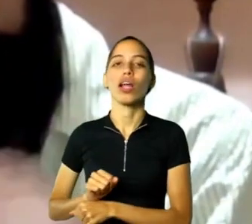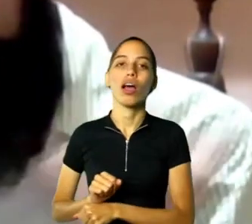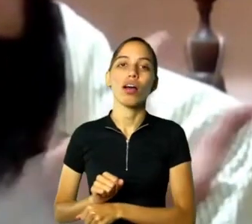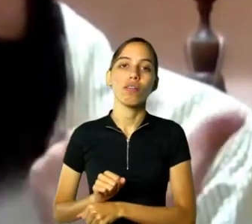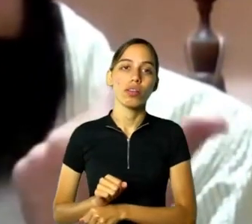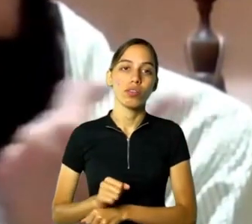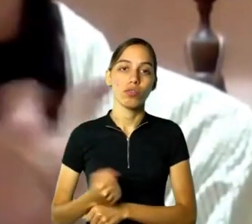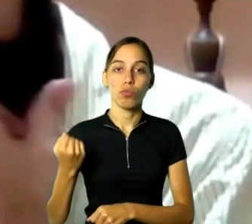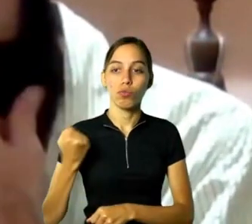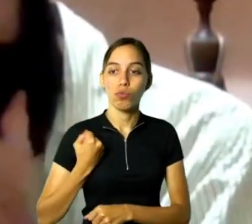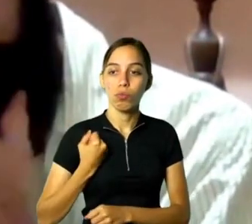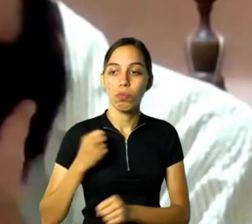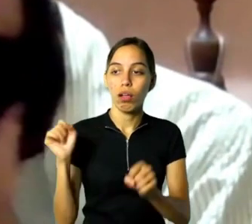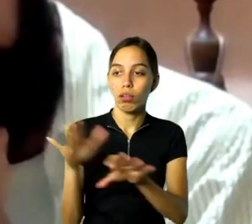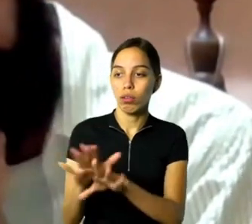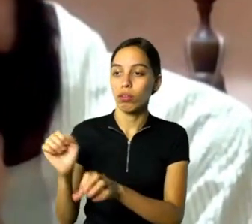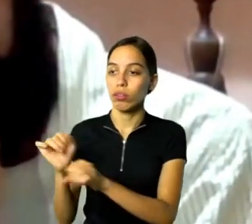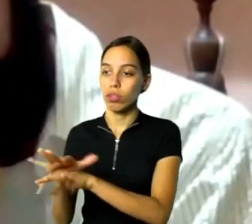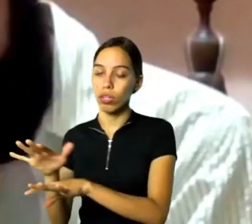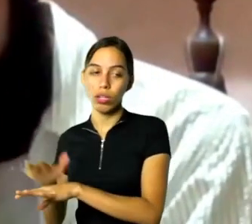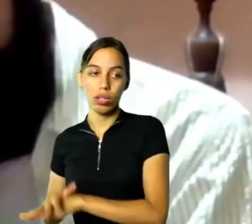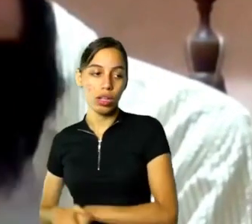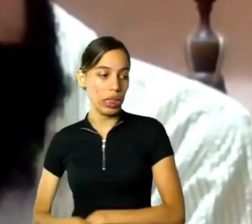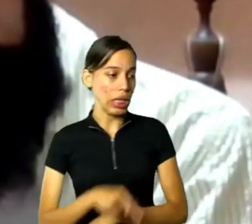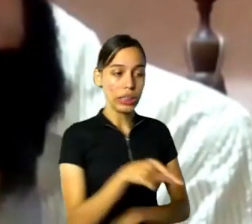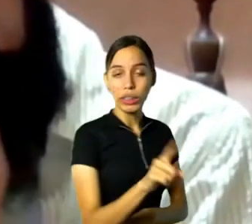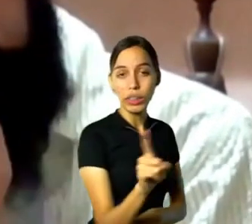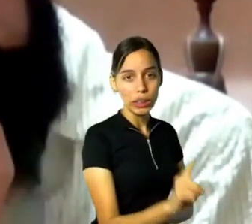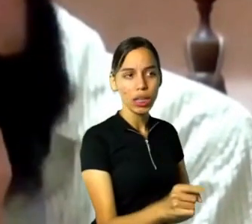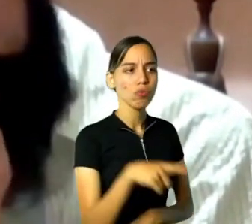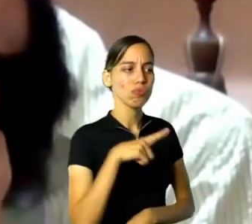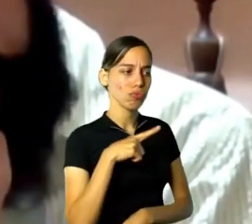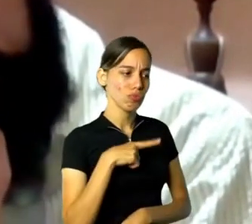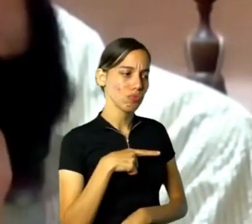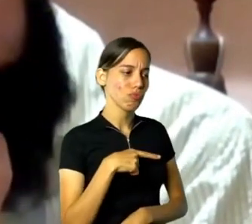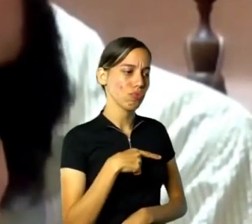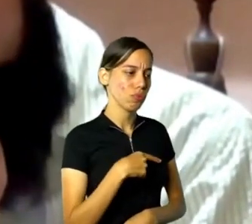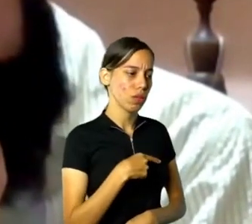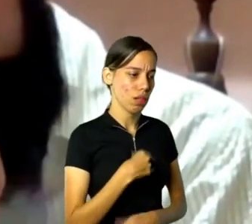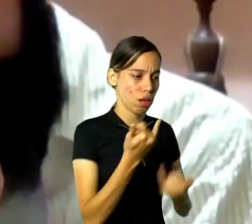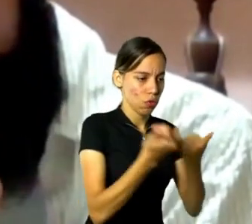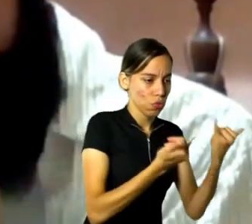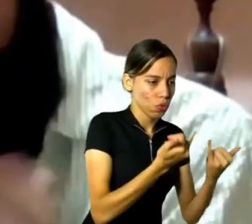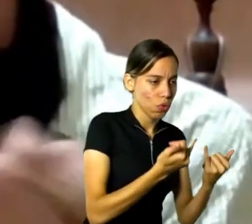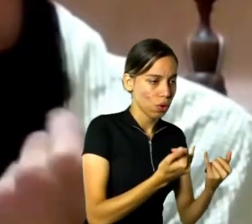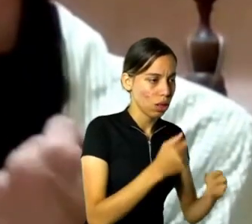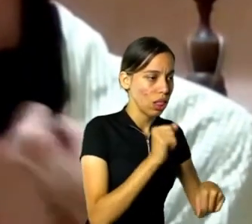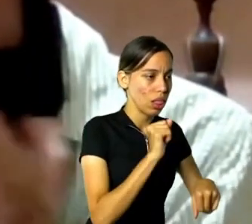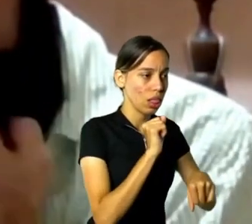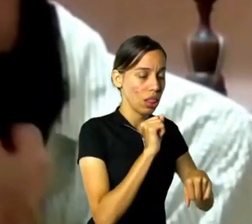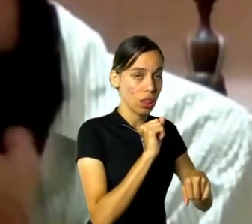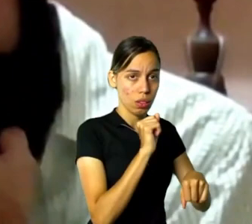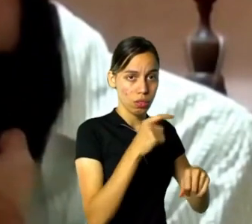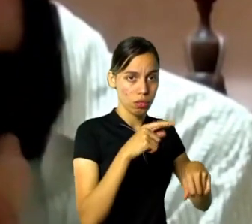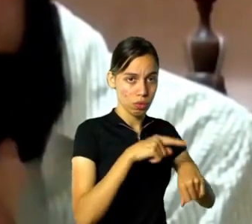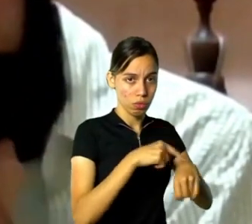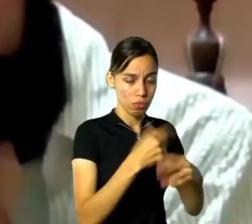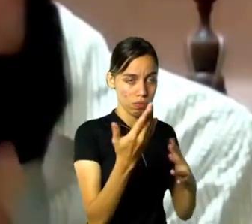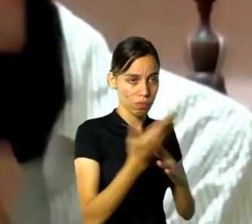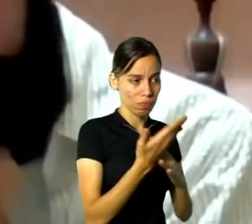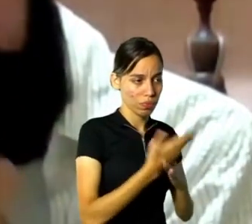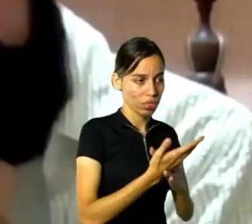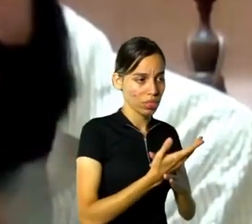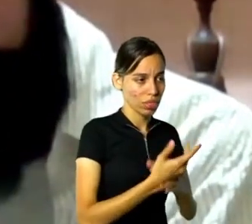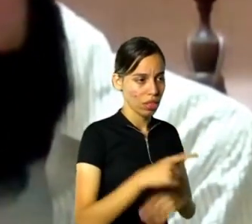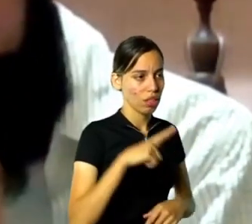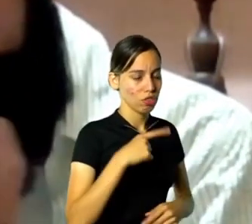na Urca, via os vários shows num só ato. Numa engenharia inédita para uma casa de tal porte, o palco principal se dividia em